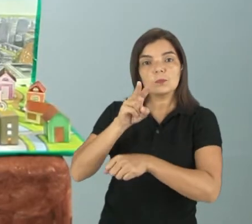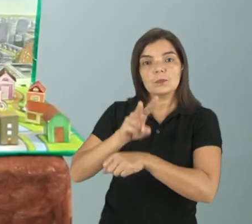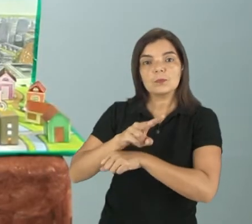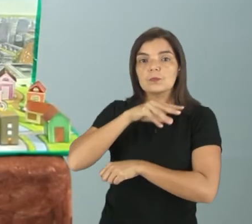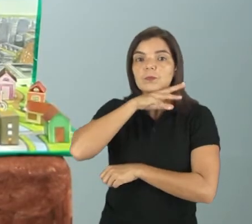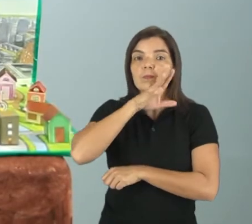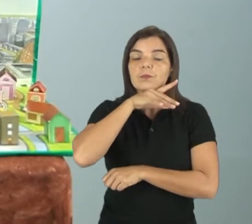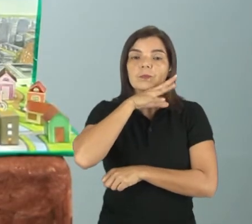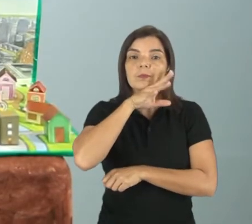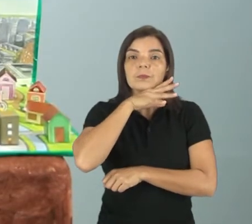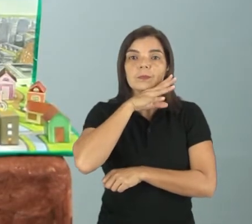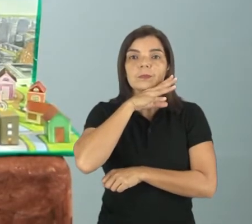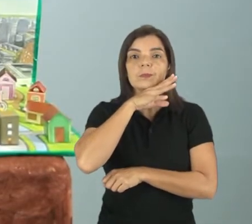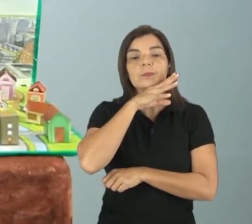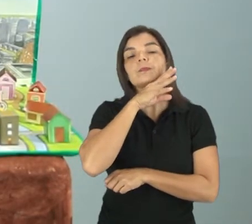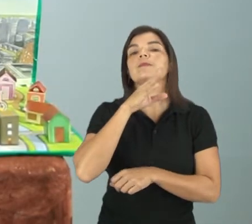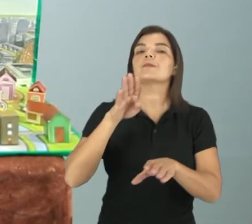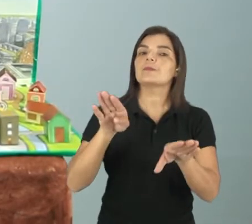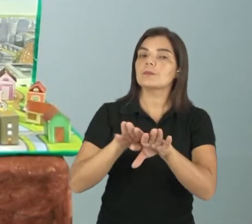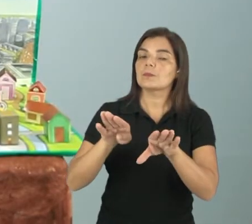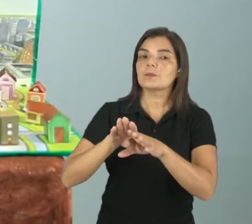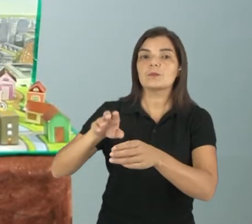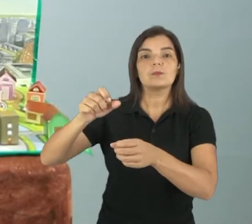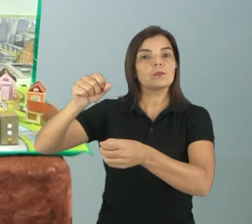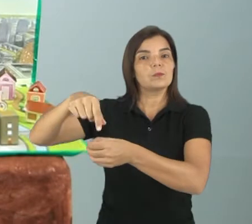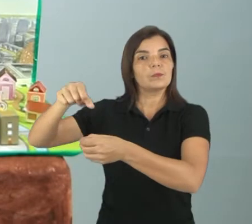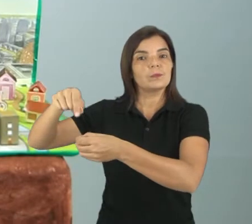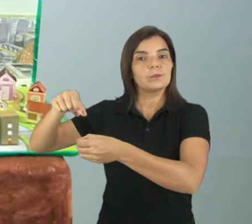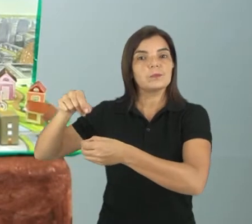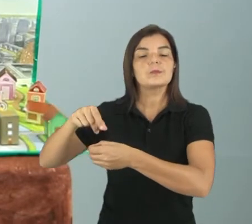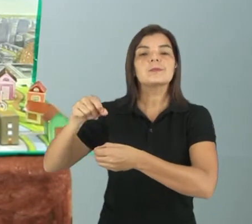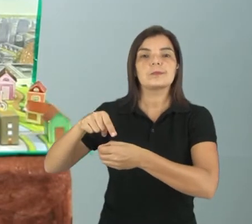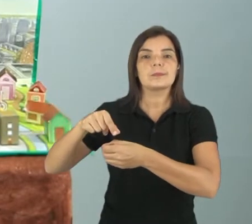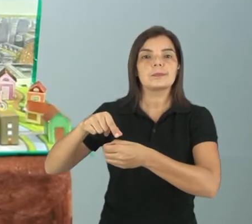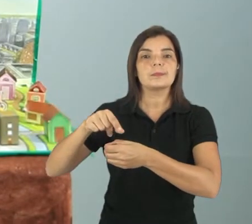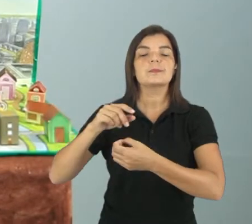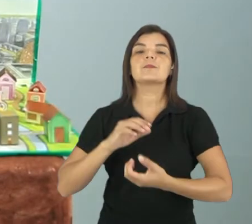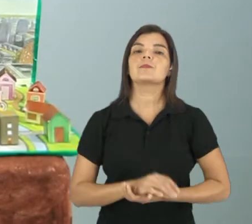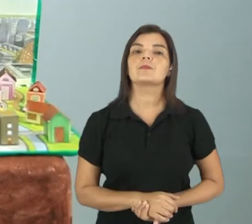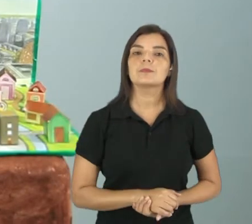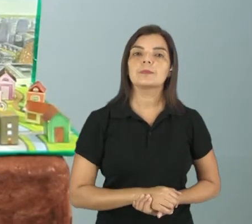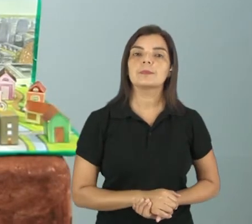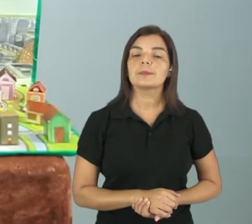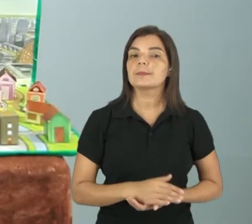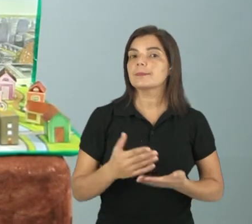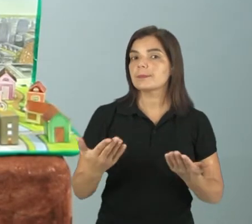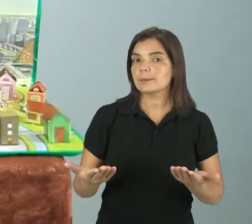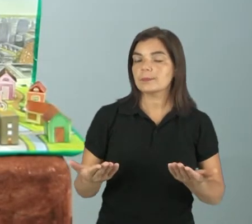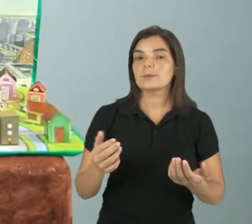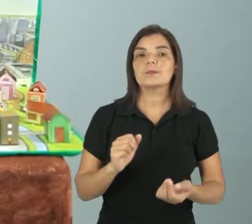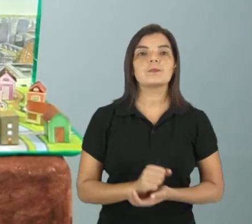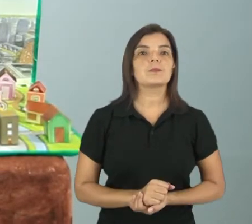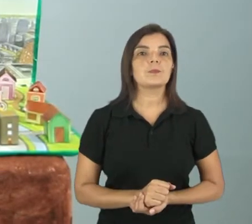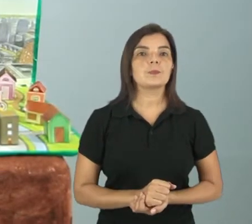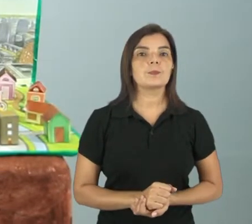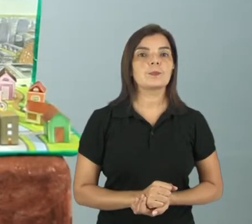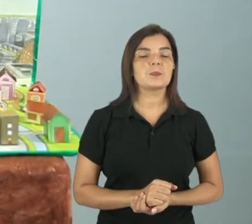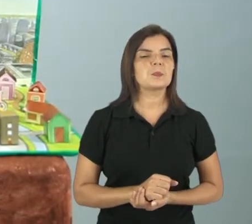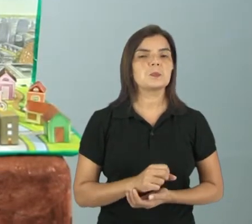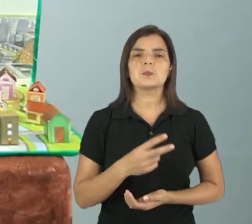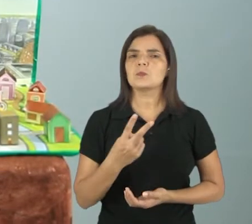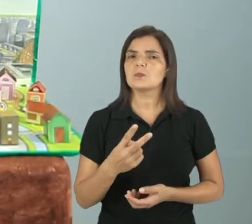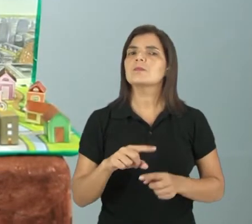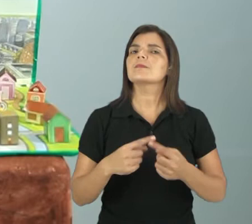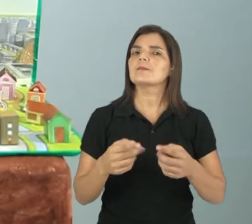animais e com a agricultura, né, nas plantações. Basicamente, são dois,